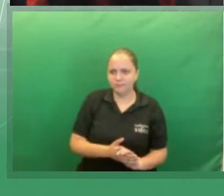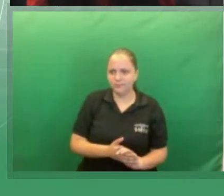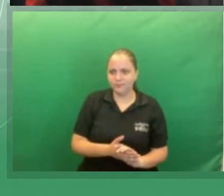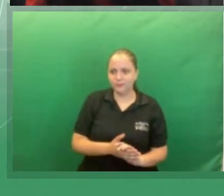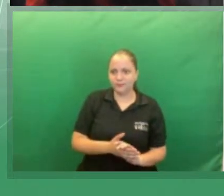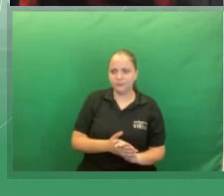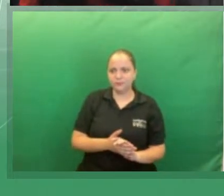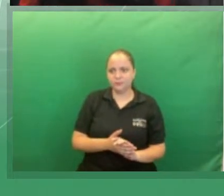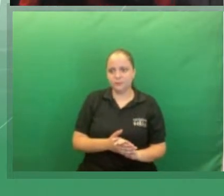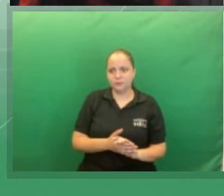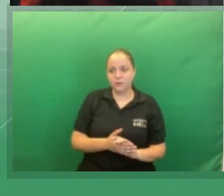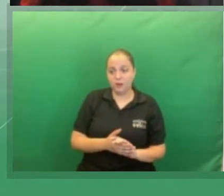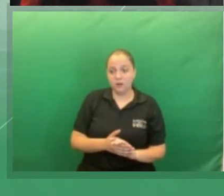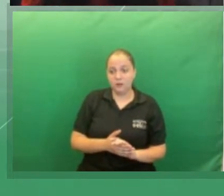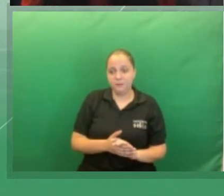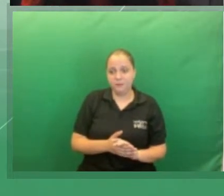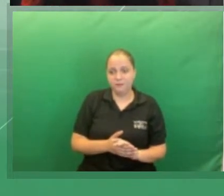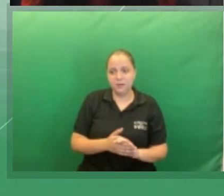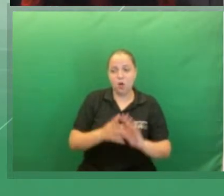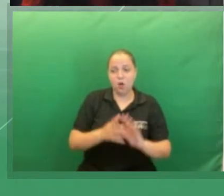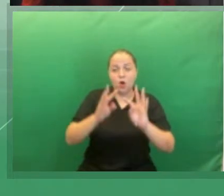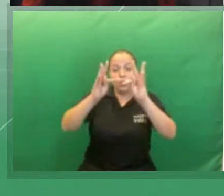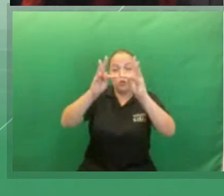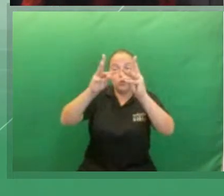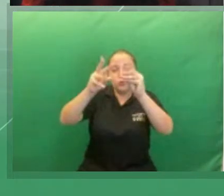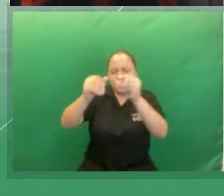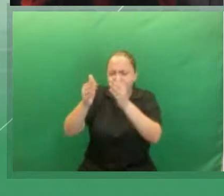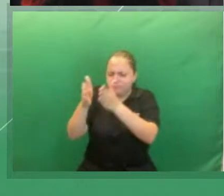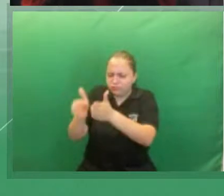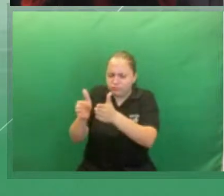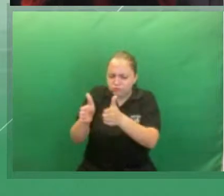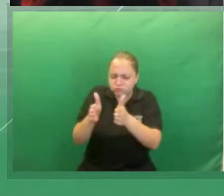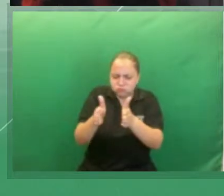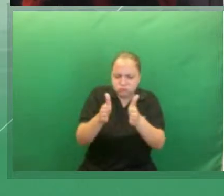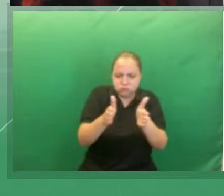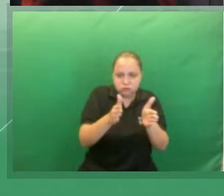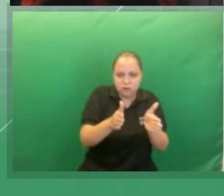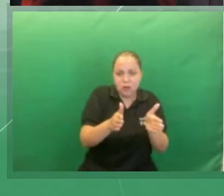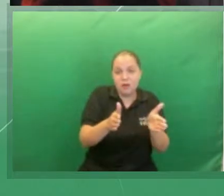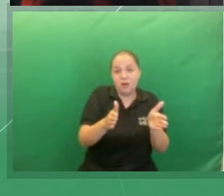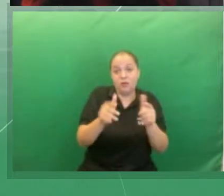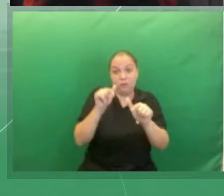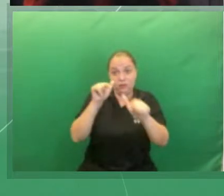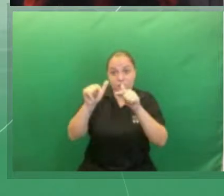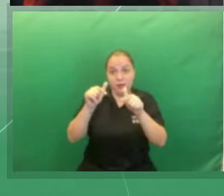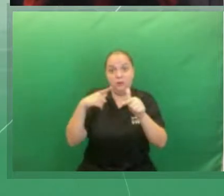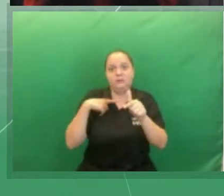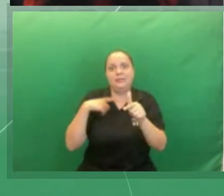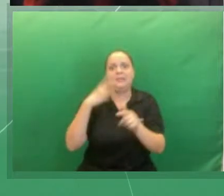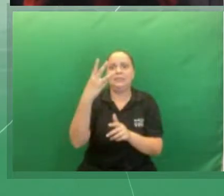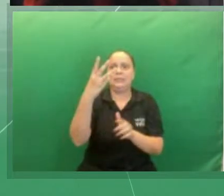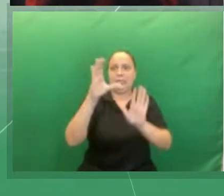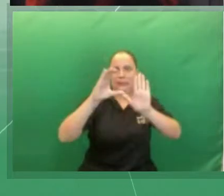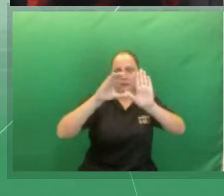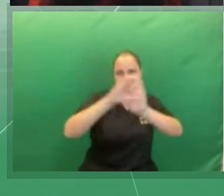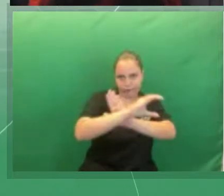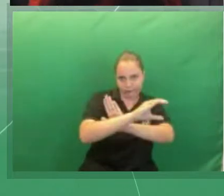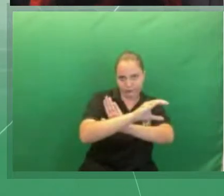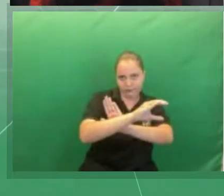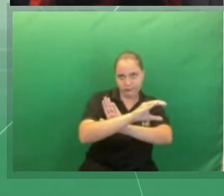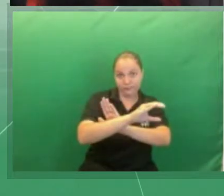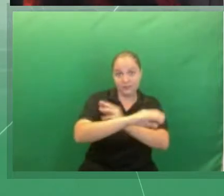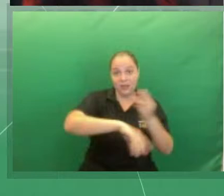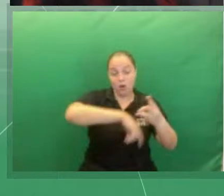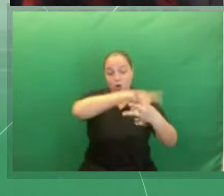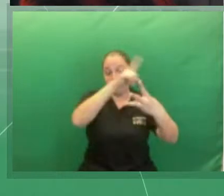Todo o percurso desse trabalho ele está registrado em três capítulos, sendo que o